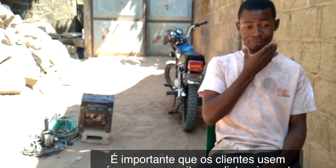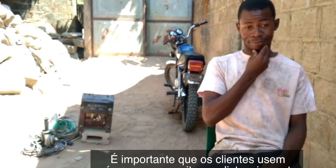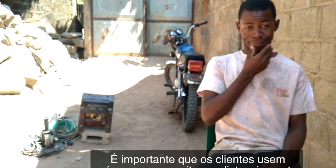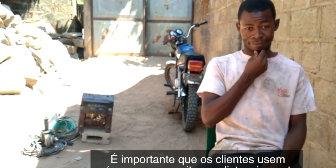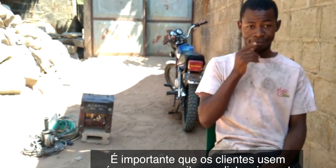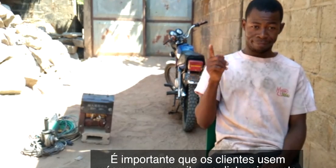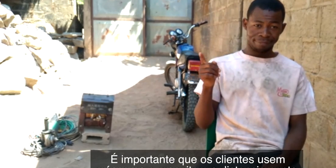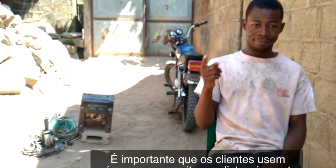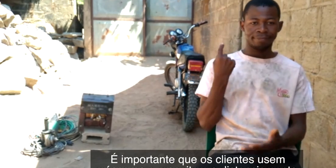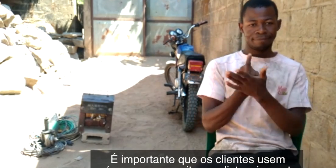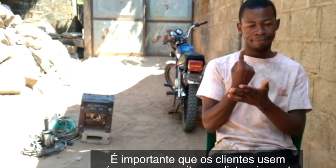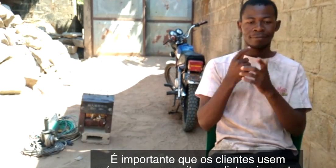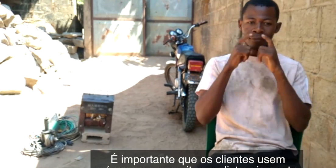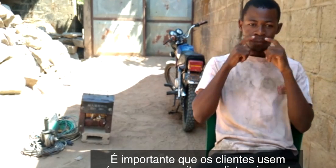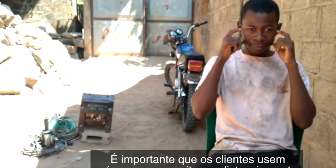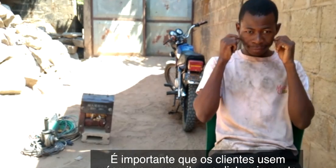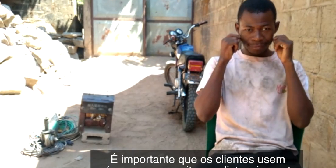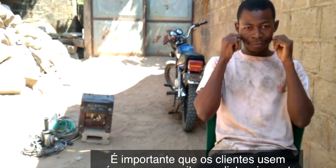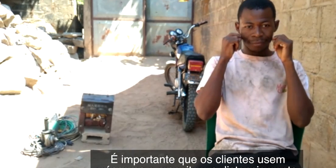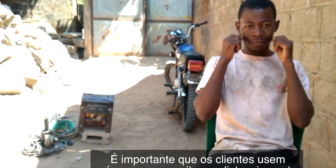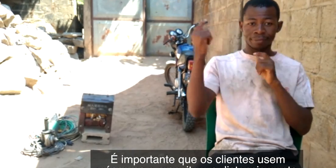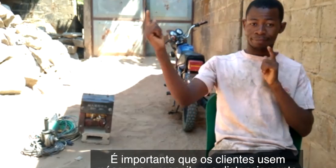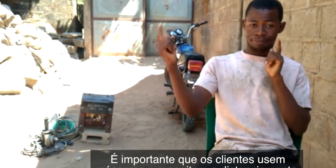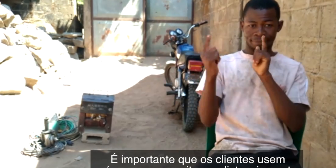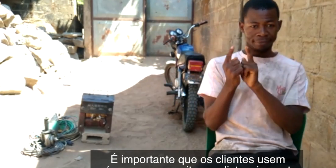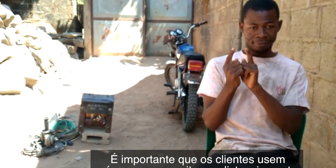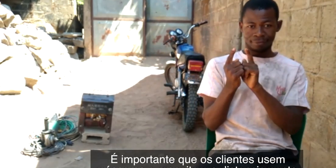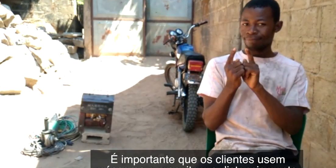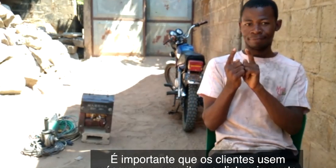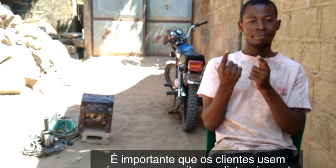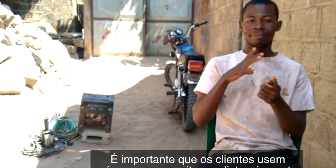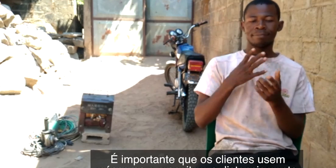importante que os clientes usem máscaras e respeitem o distanciamento.